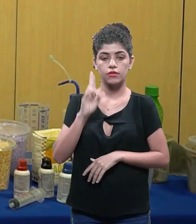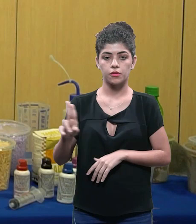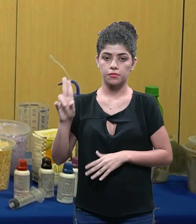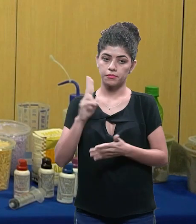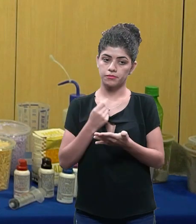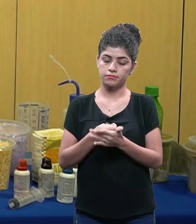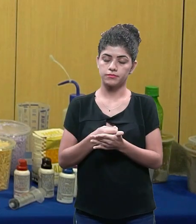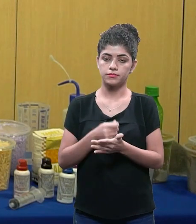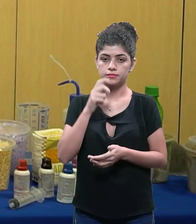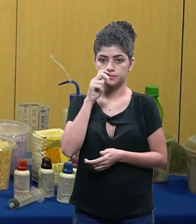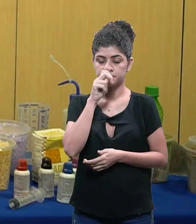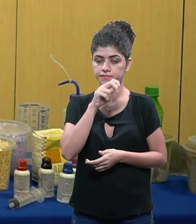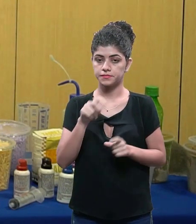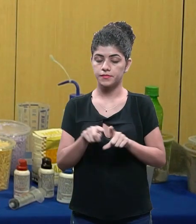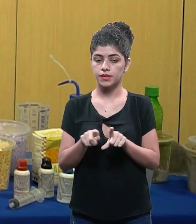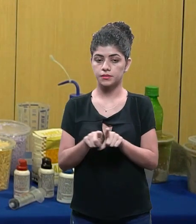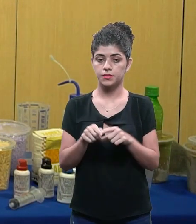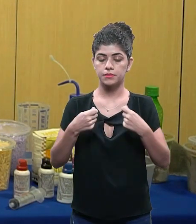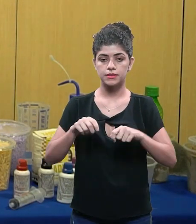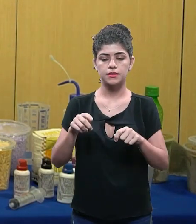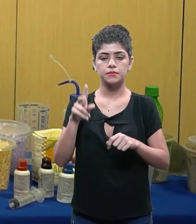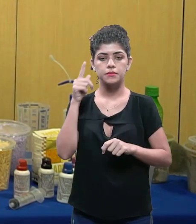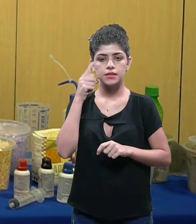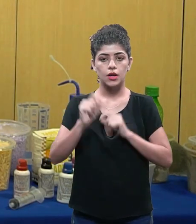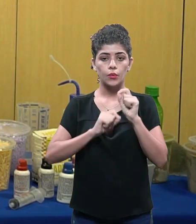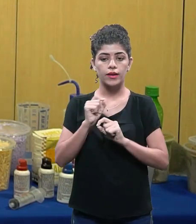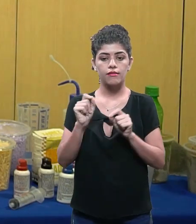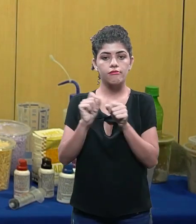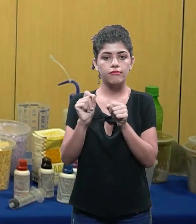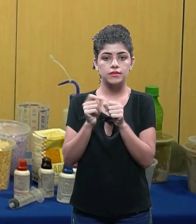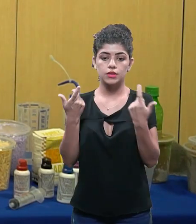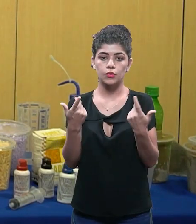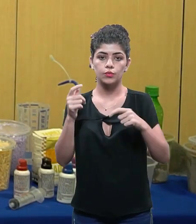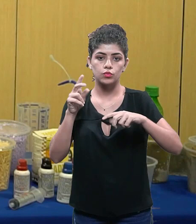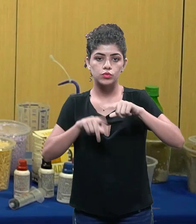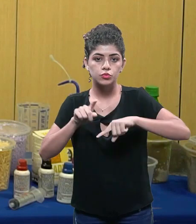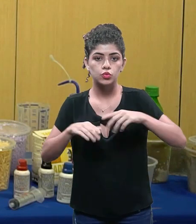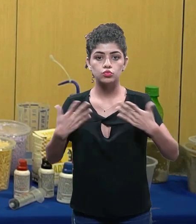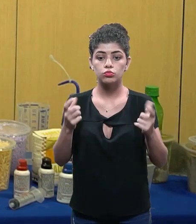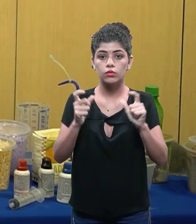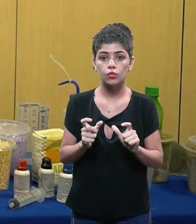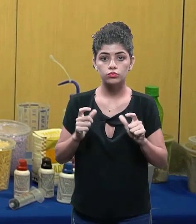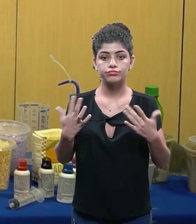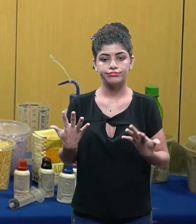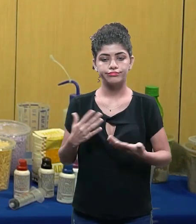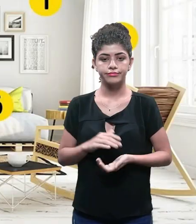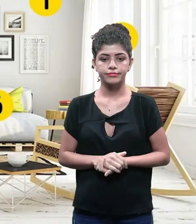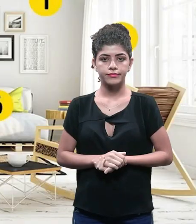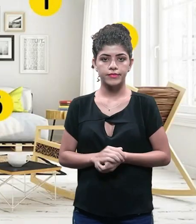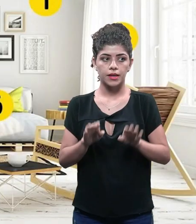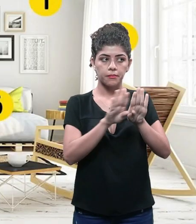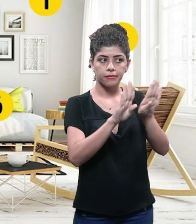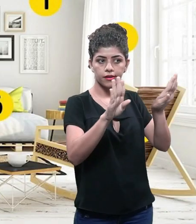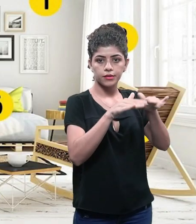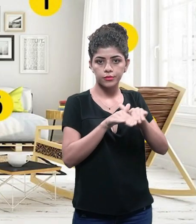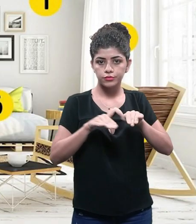cliente, ok? E outra coisa, além do teu cliente, você tem que pensar o que ele vai fazer com esse produto, para onde é esse produto, certo?